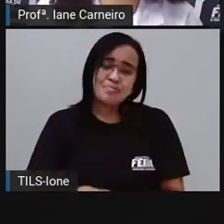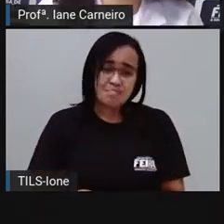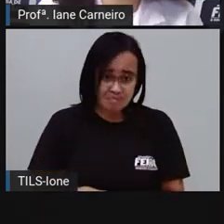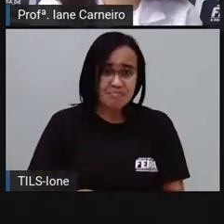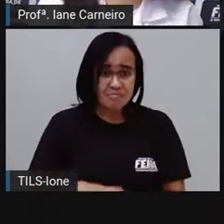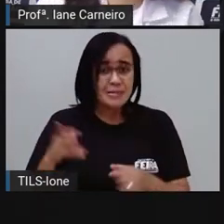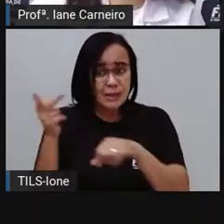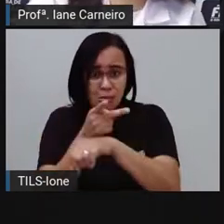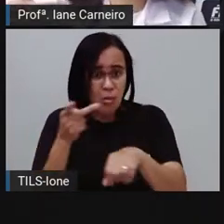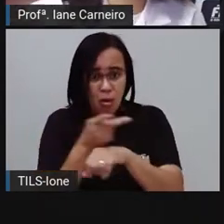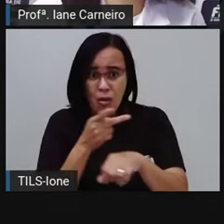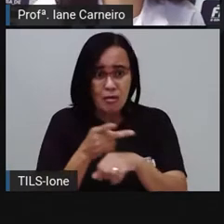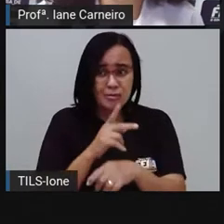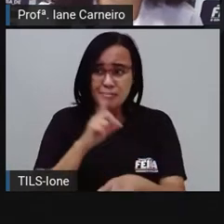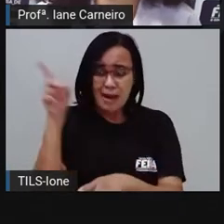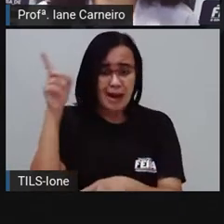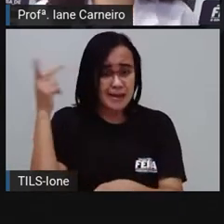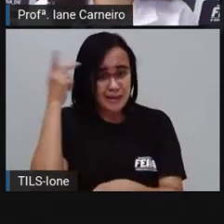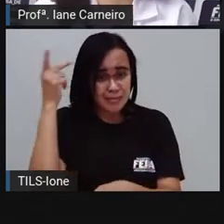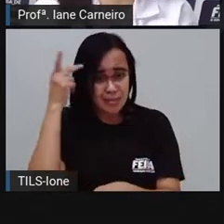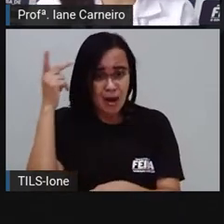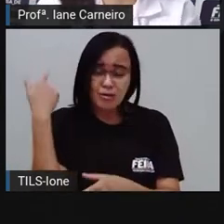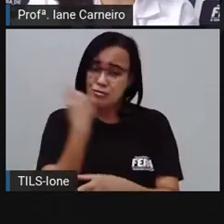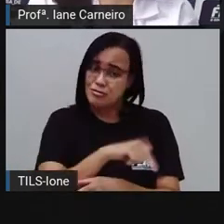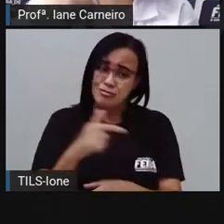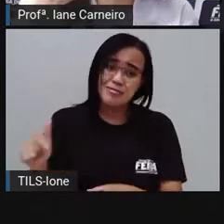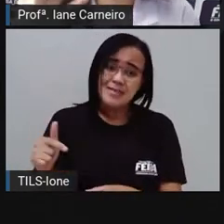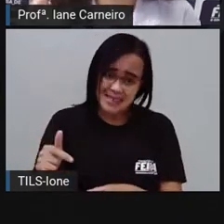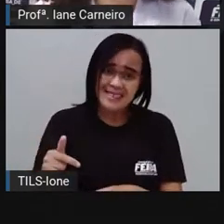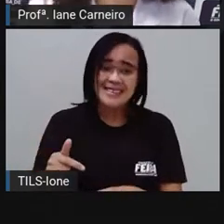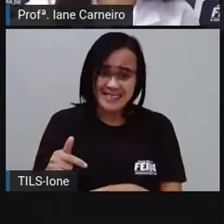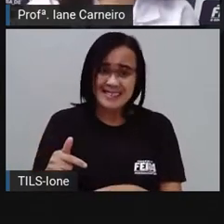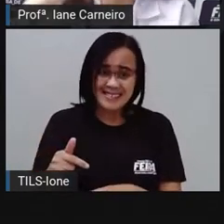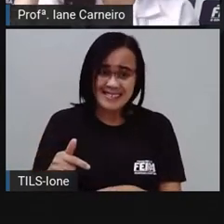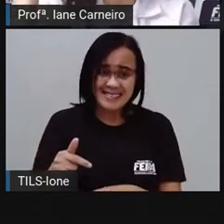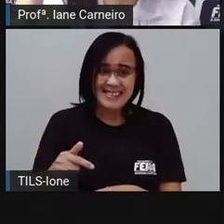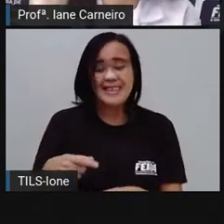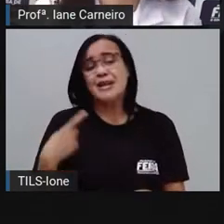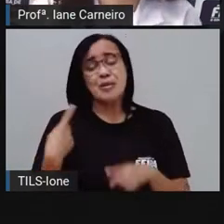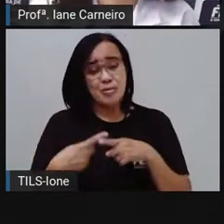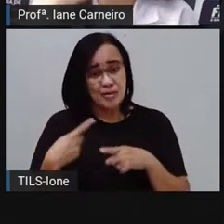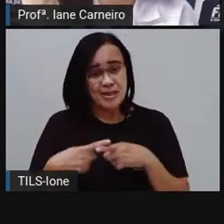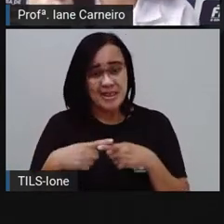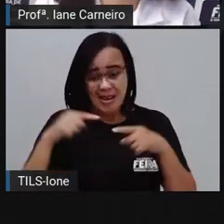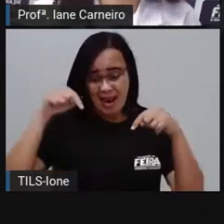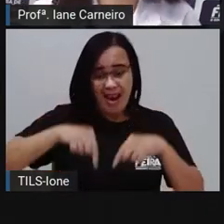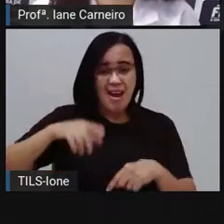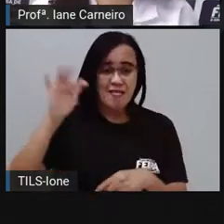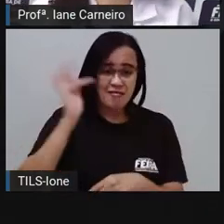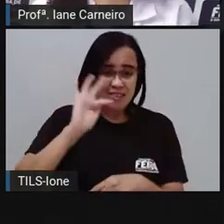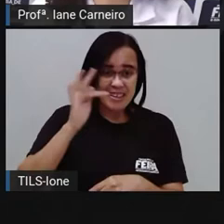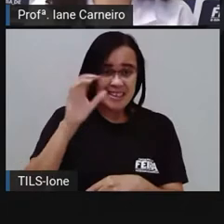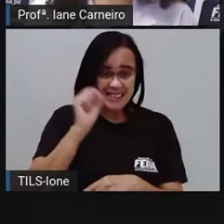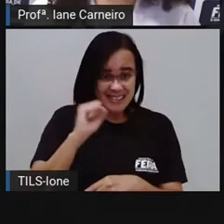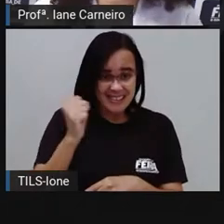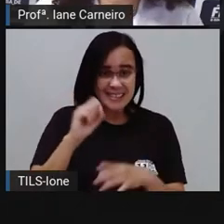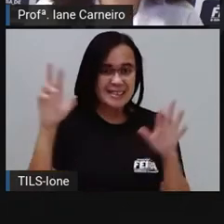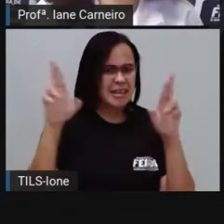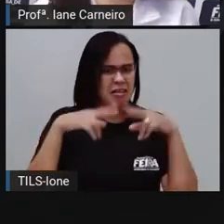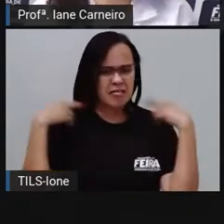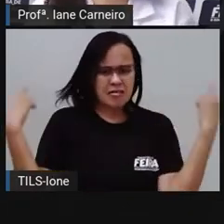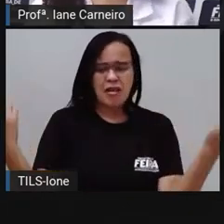lá, tira lá da plantação dele a mandioca e produz, né? Lá na casa de farinha aquela mandioca, que é uma